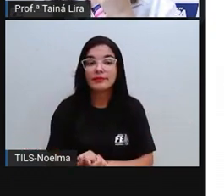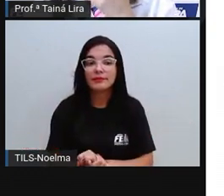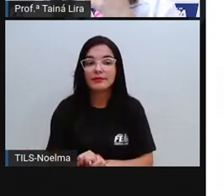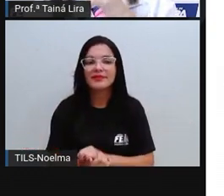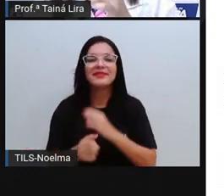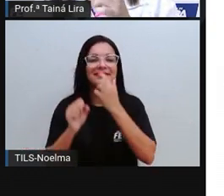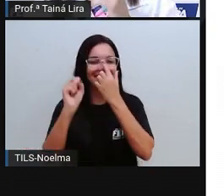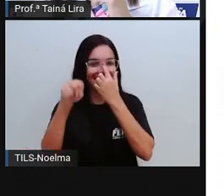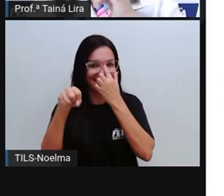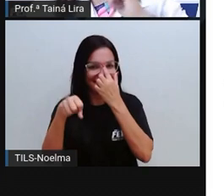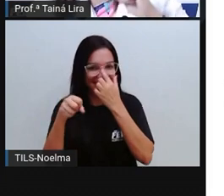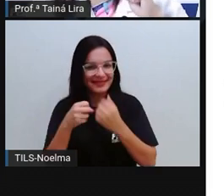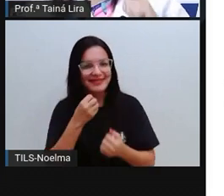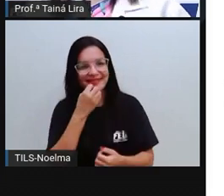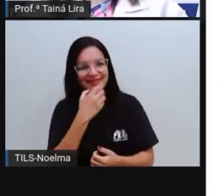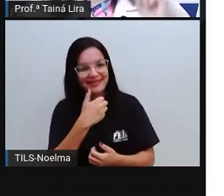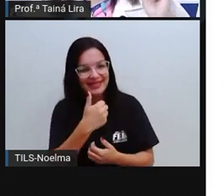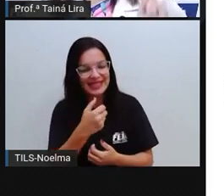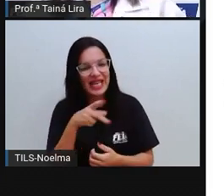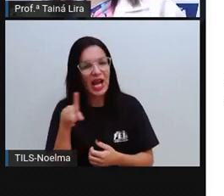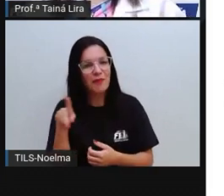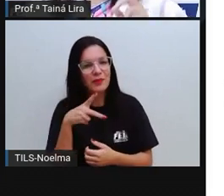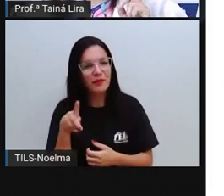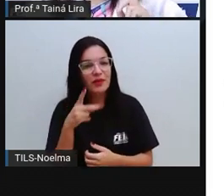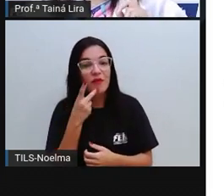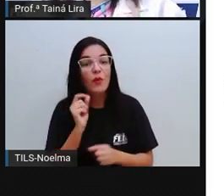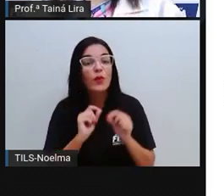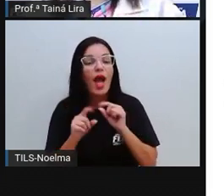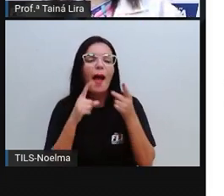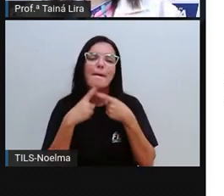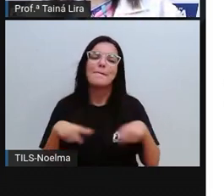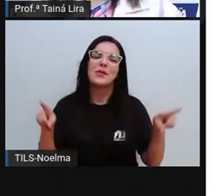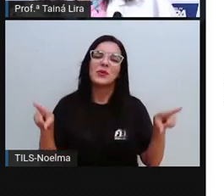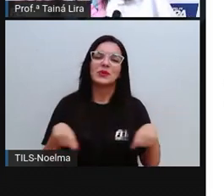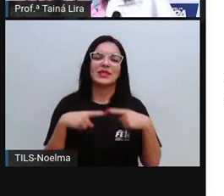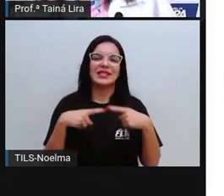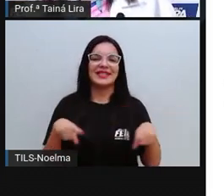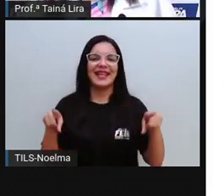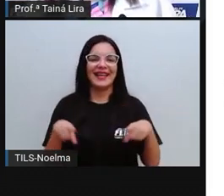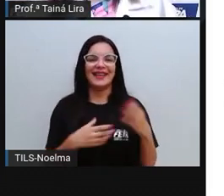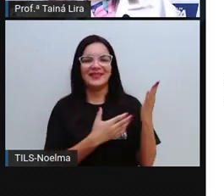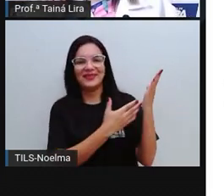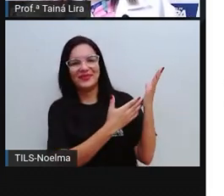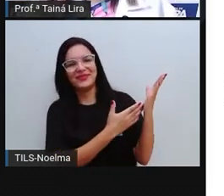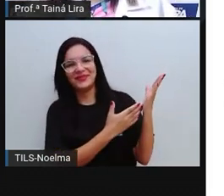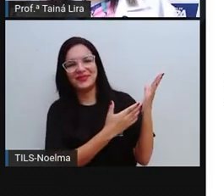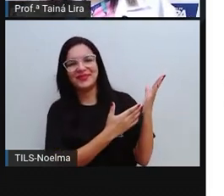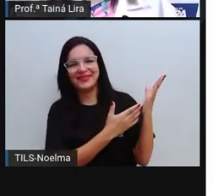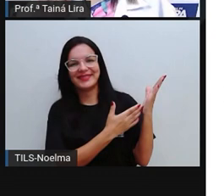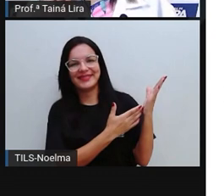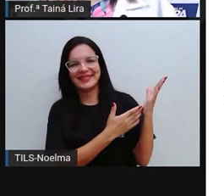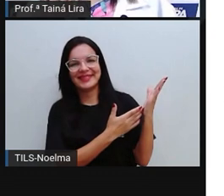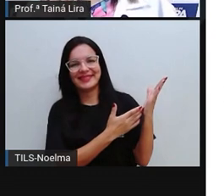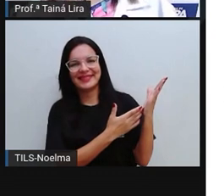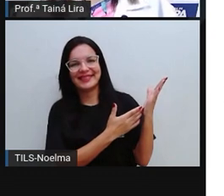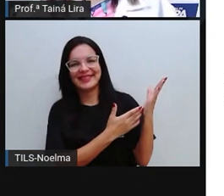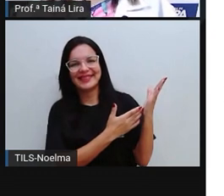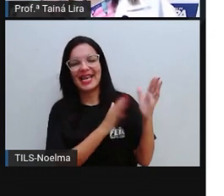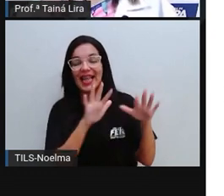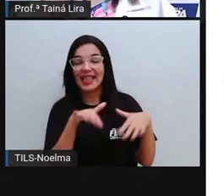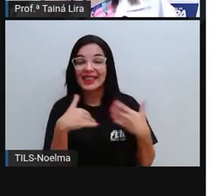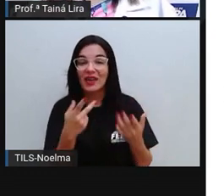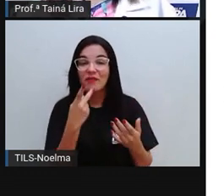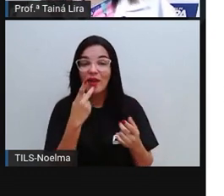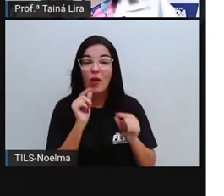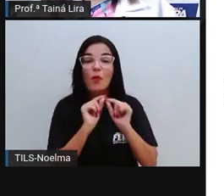Ah, muito bem. Isso mesmo, a Pró falou que era uma música. Inclusive, a Pró falou o nome da música, não é?